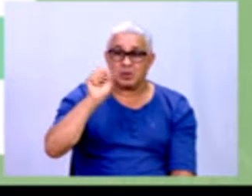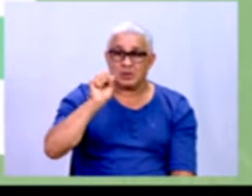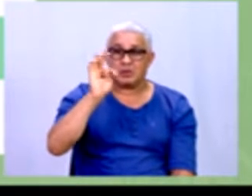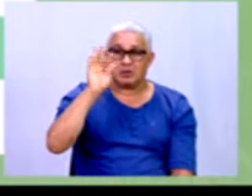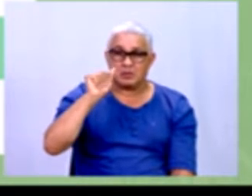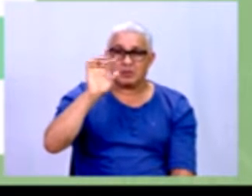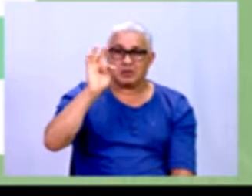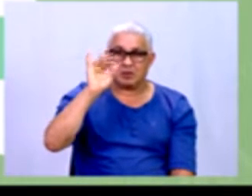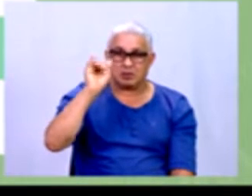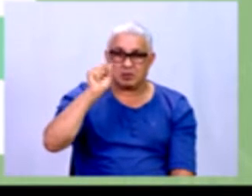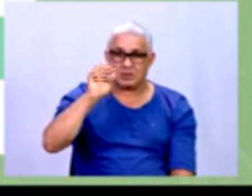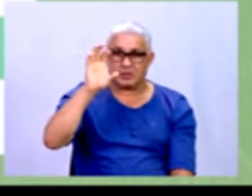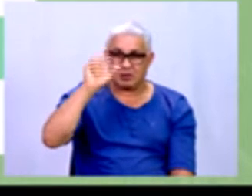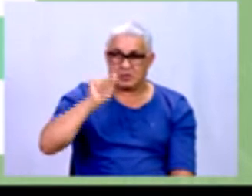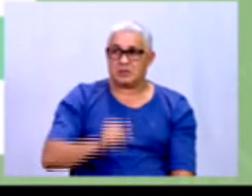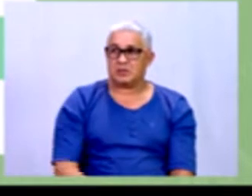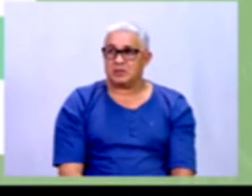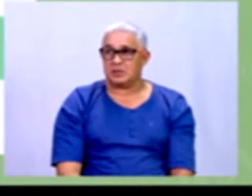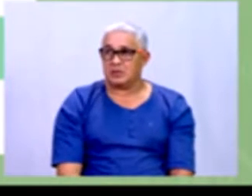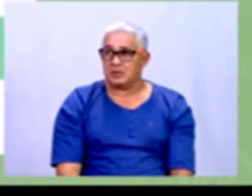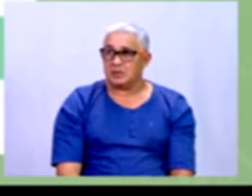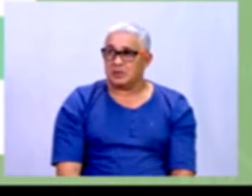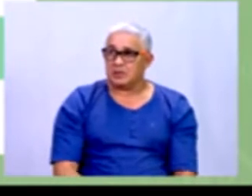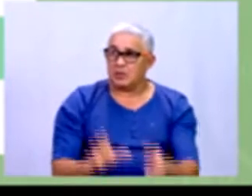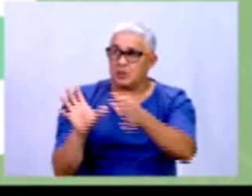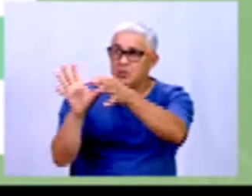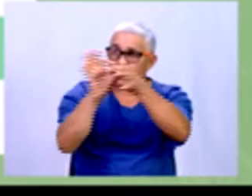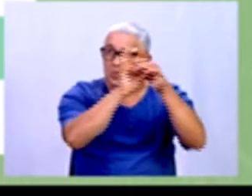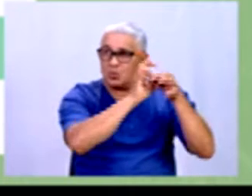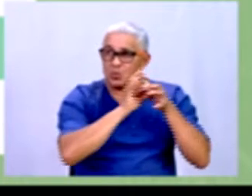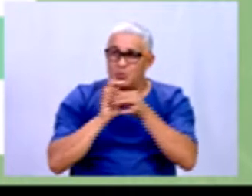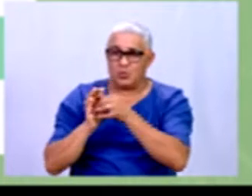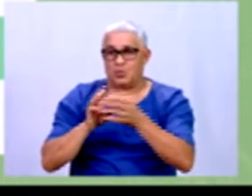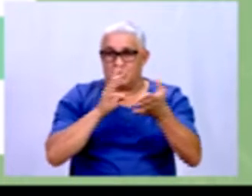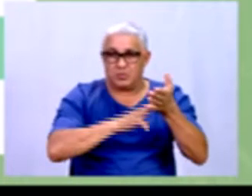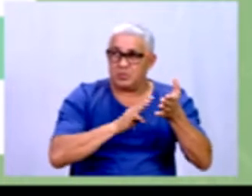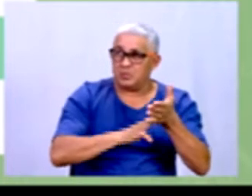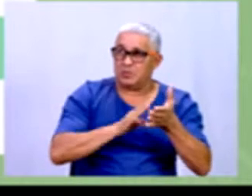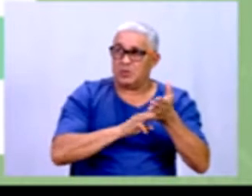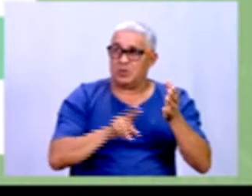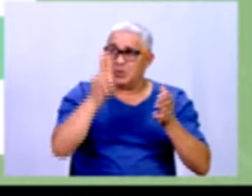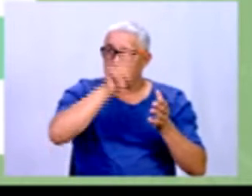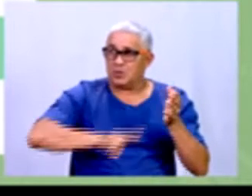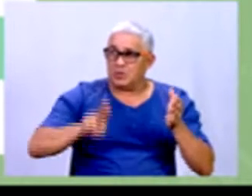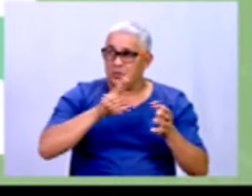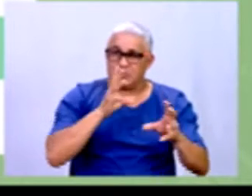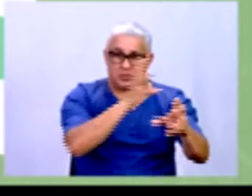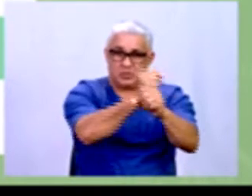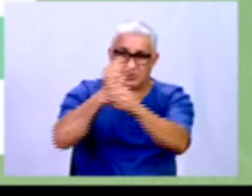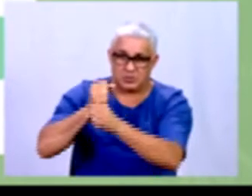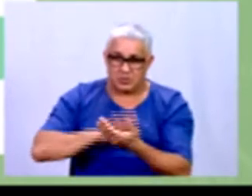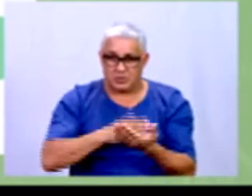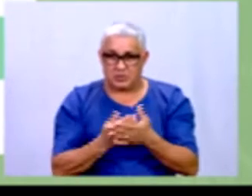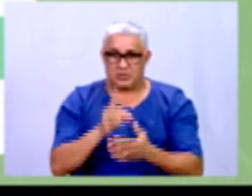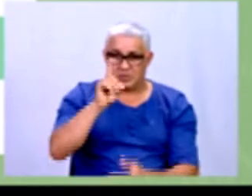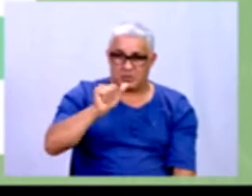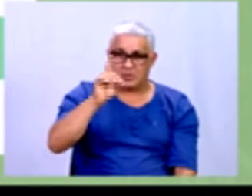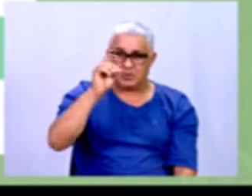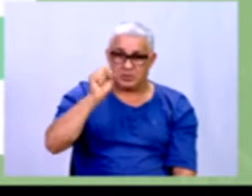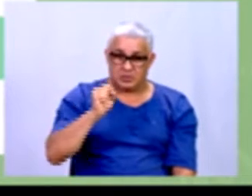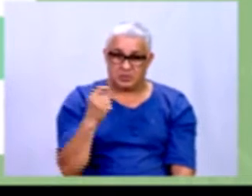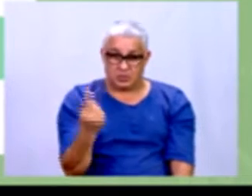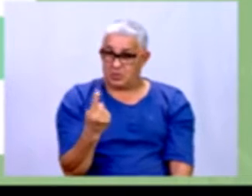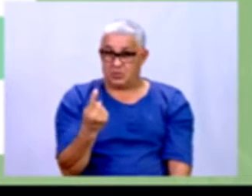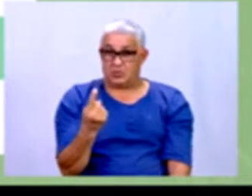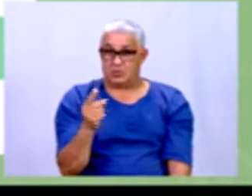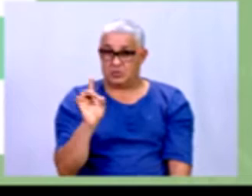métodos usados na coleta e interpretação de dados. Se a gente colocar ele junto com todos os outros, ele vai ser, mas sozinho ele